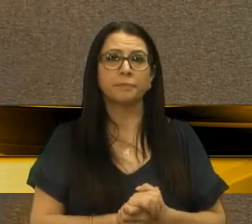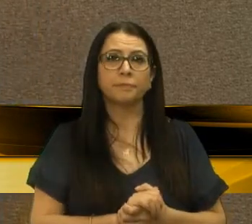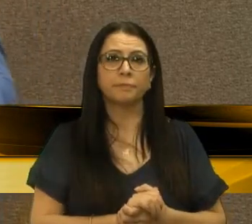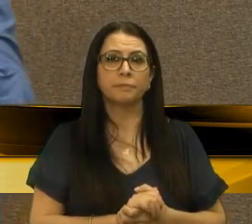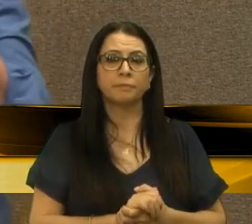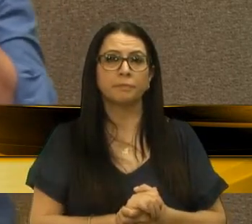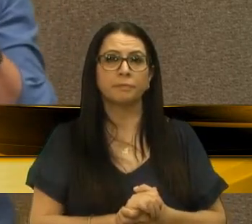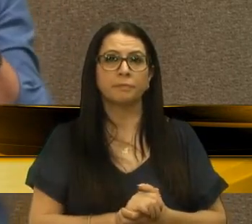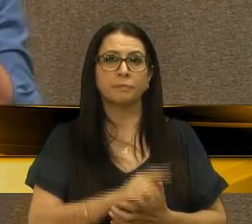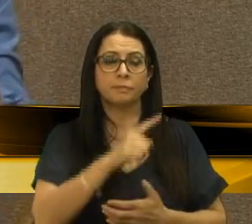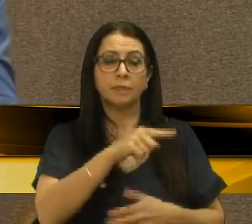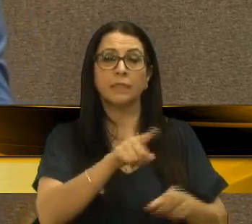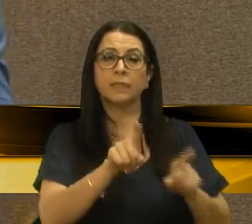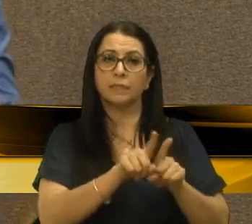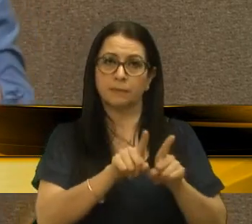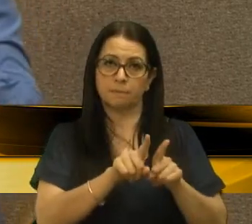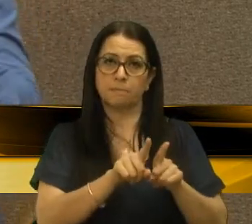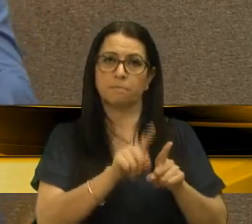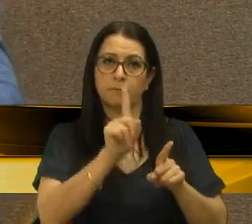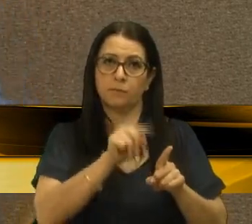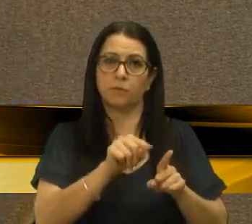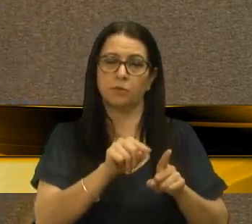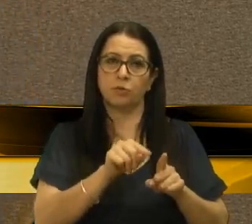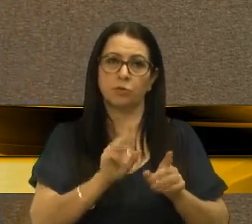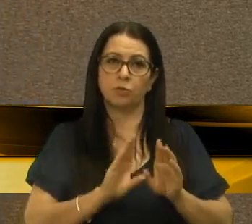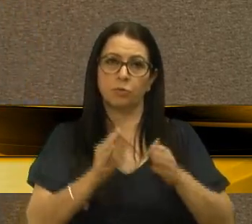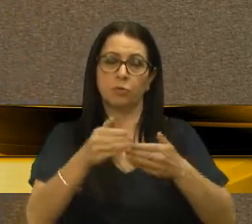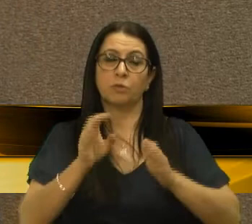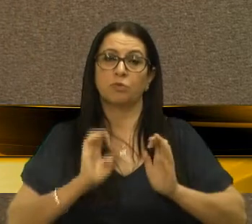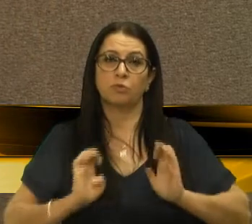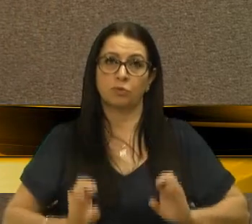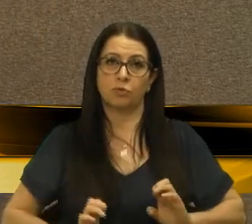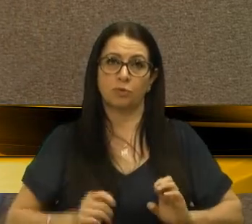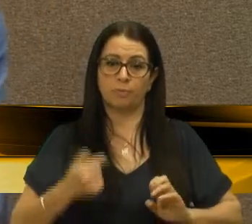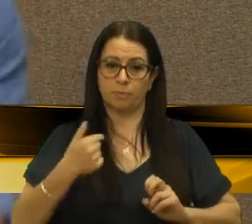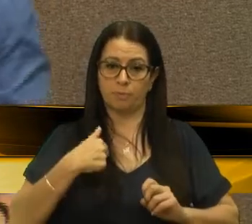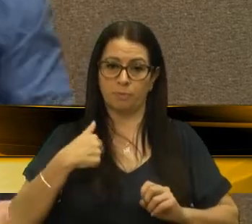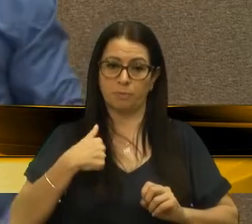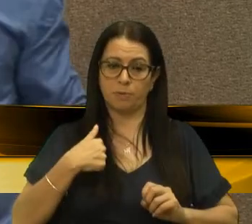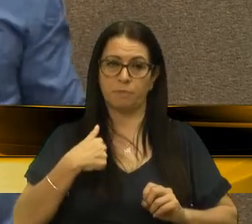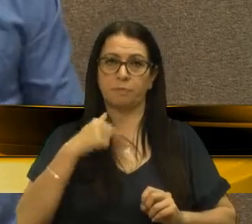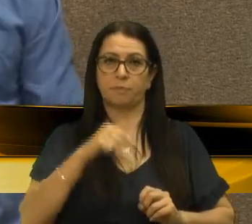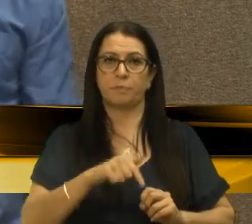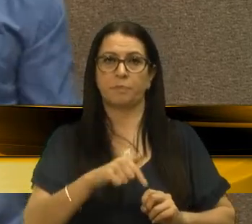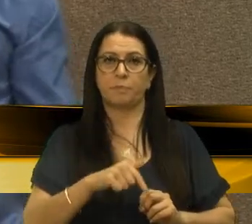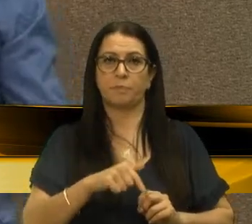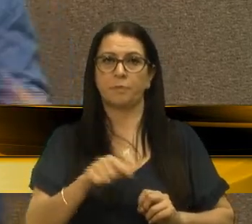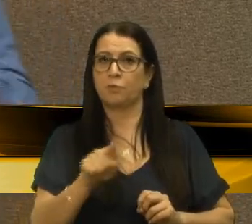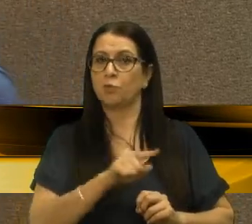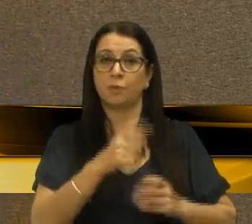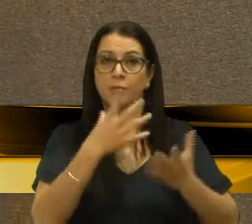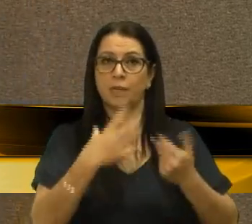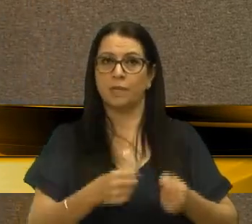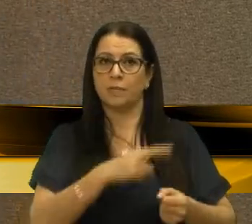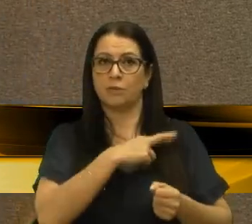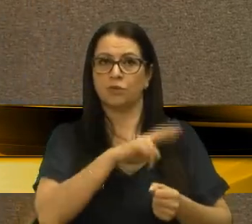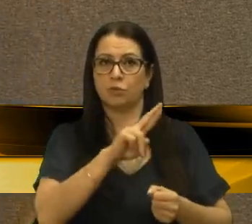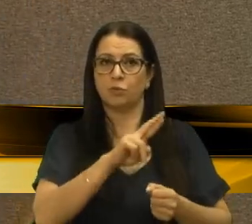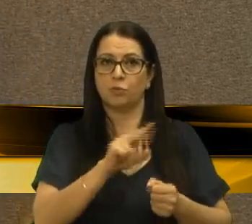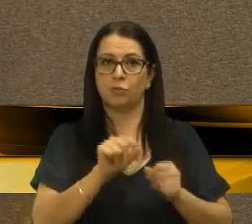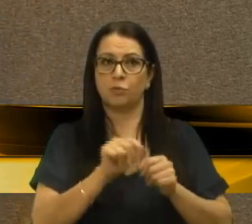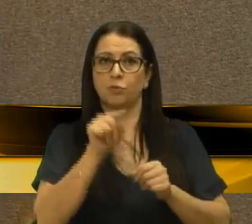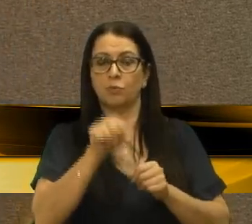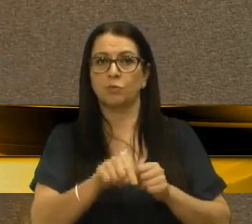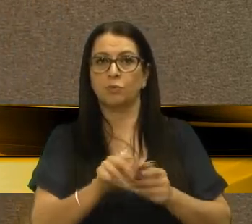E ele também, inclusive, já foi acionado na comissão de ética, por esse vereador, por intolerância religiosa àquilo que está